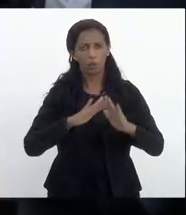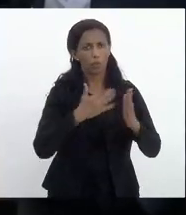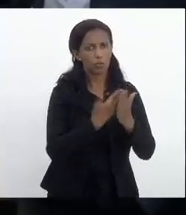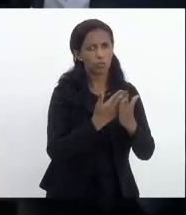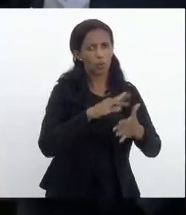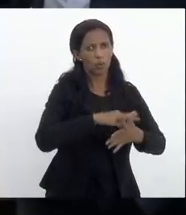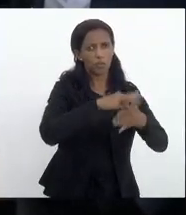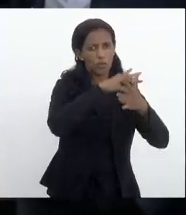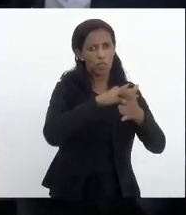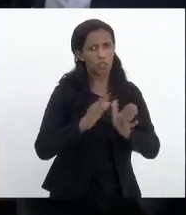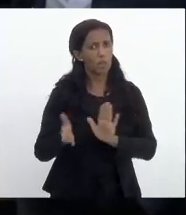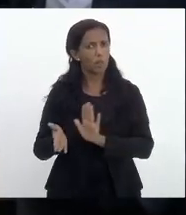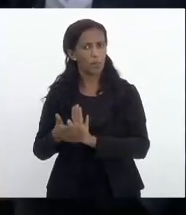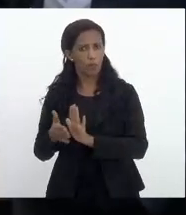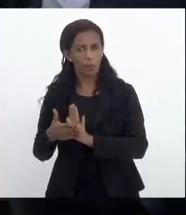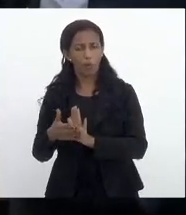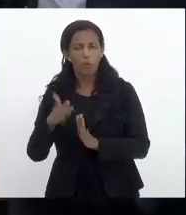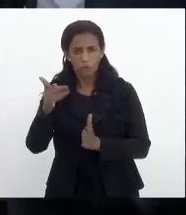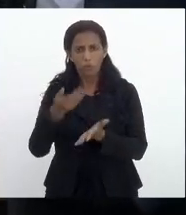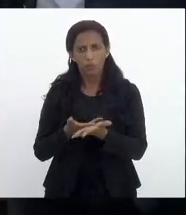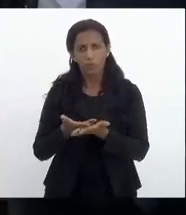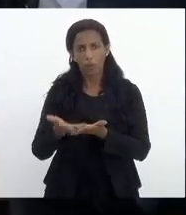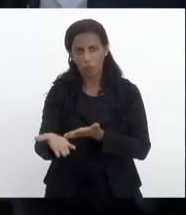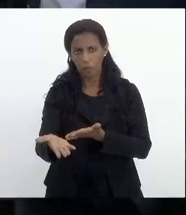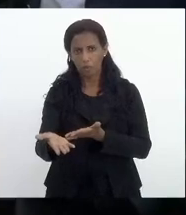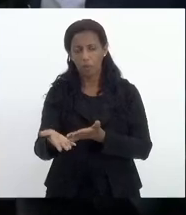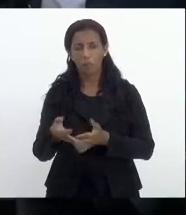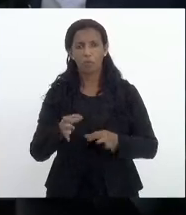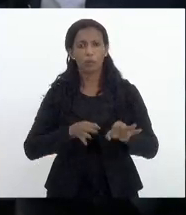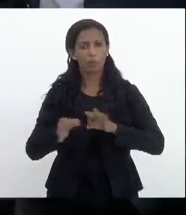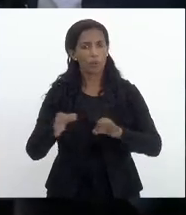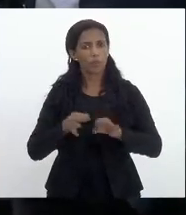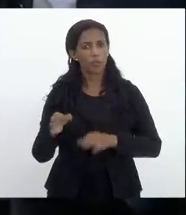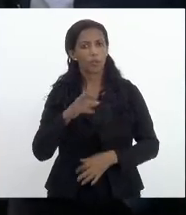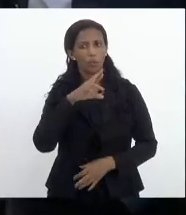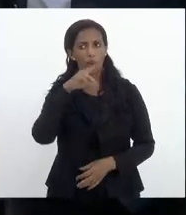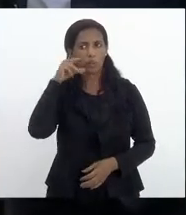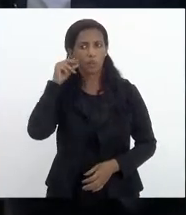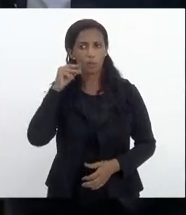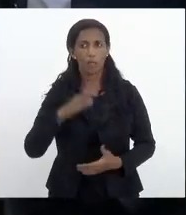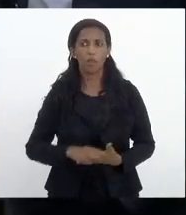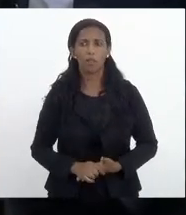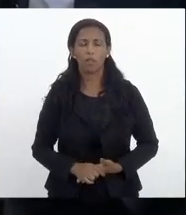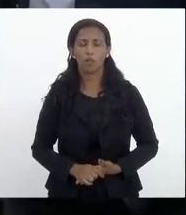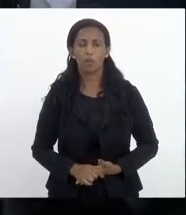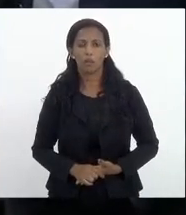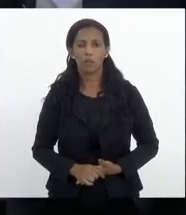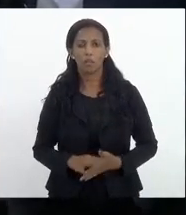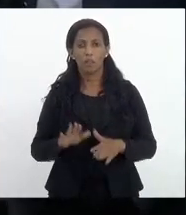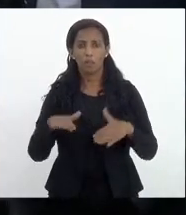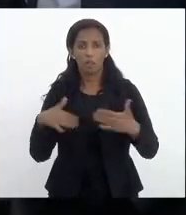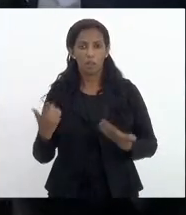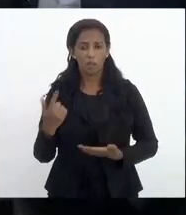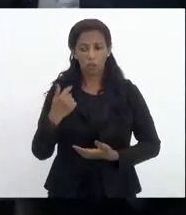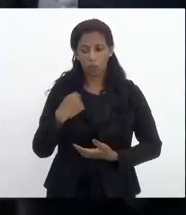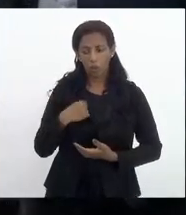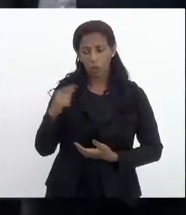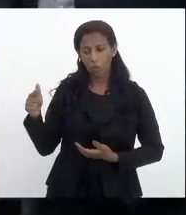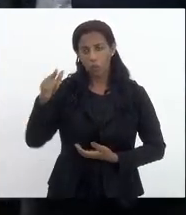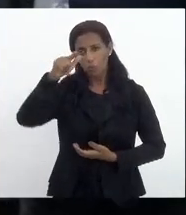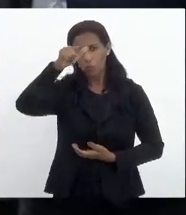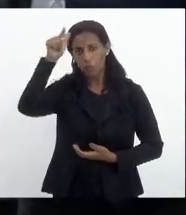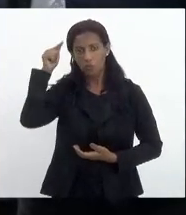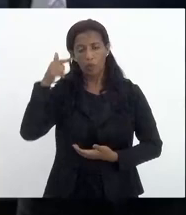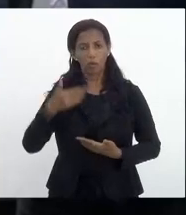os acordos são propostos. Vossa excelência faz o encaminhamento de um projeto de autoria do deputado Rosenberg e que tanto eu como deputado Luiz Paulo